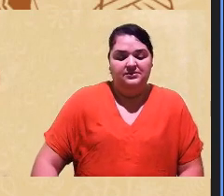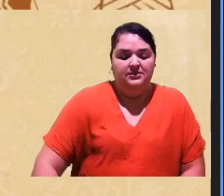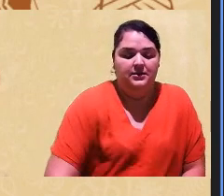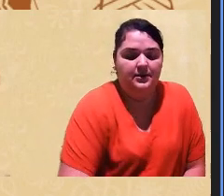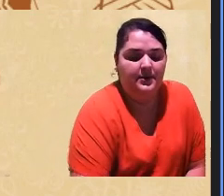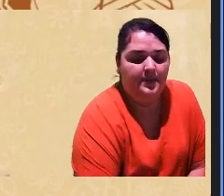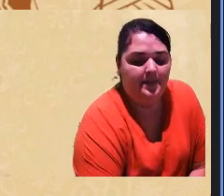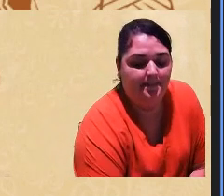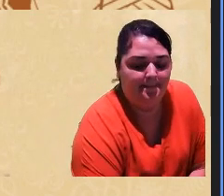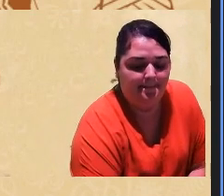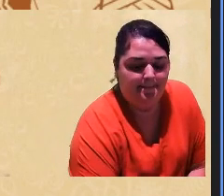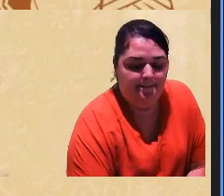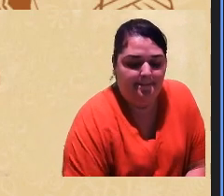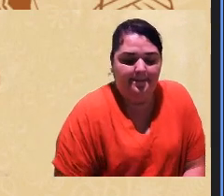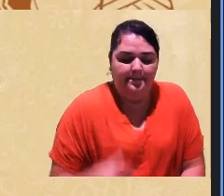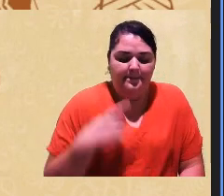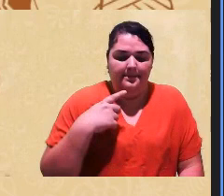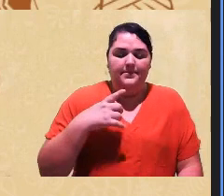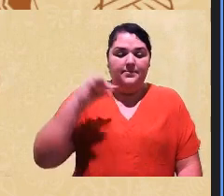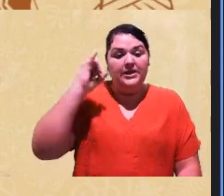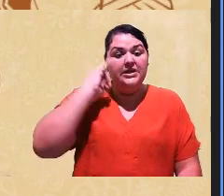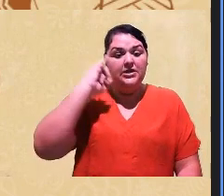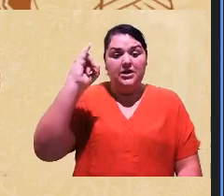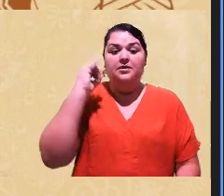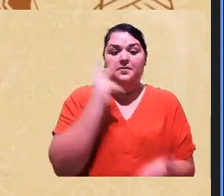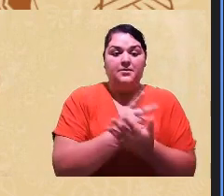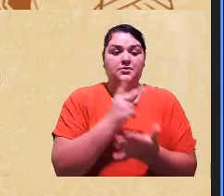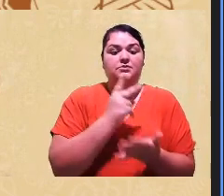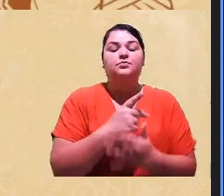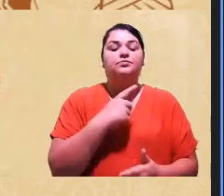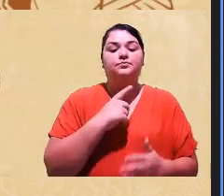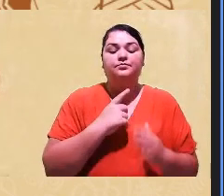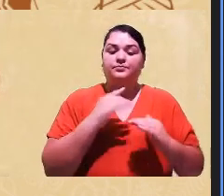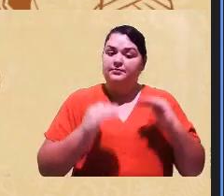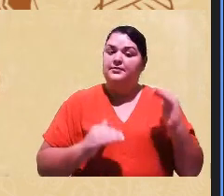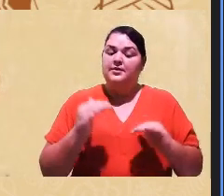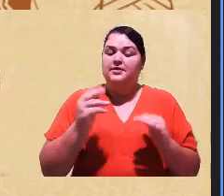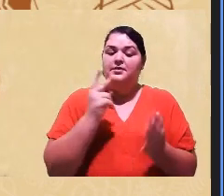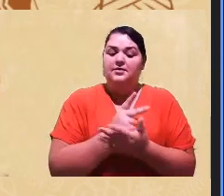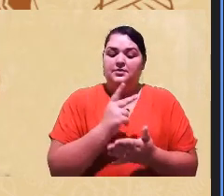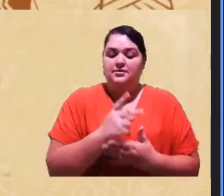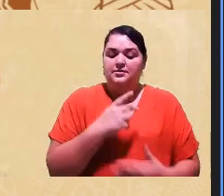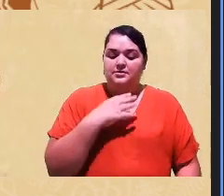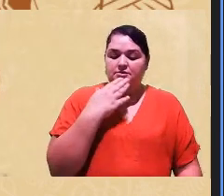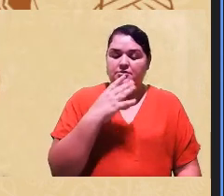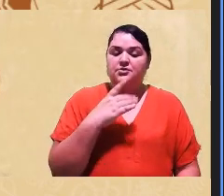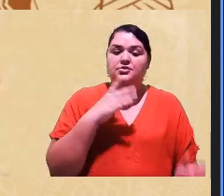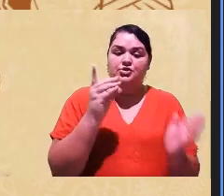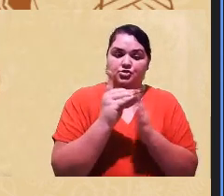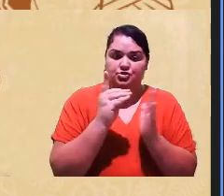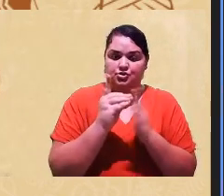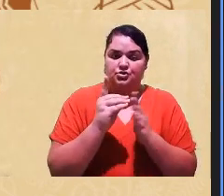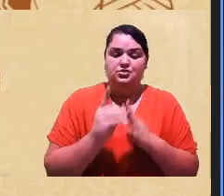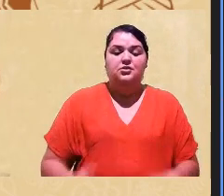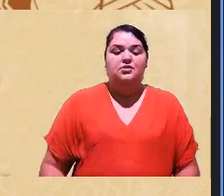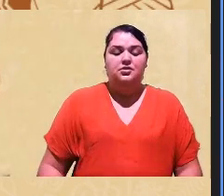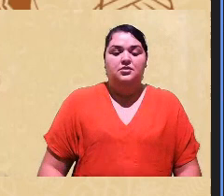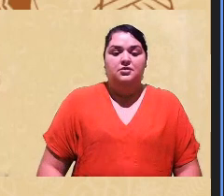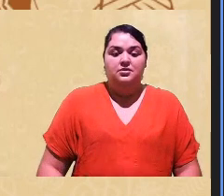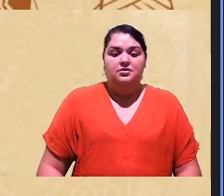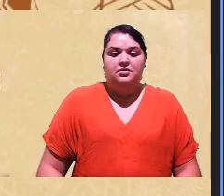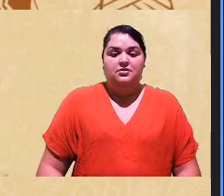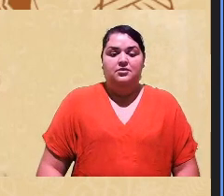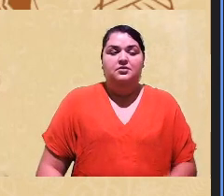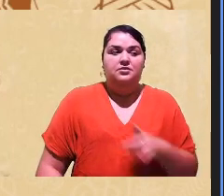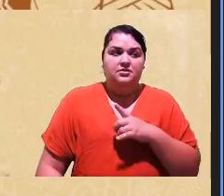vai ter um ideário né de um fenótipo de indígena que inclusive pode ser que eu até esteja